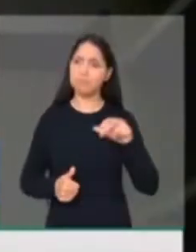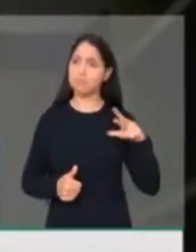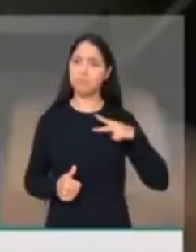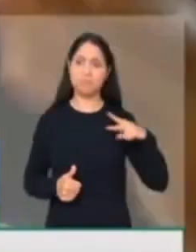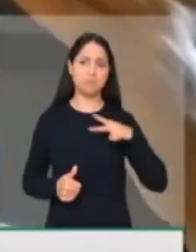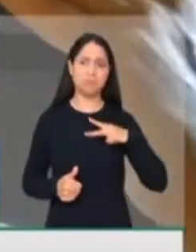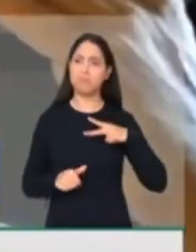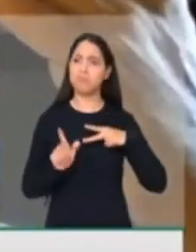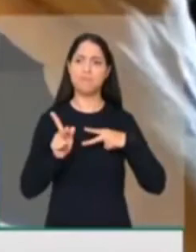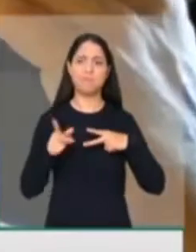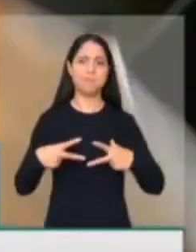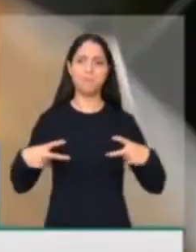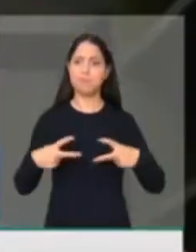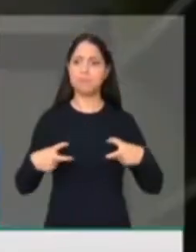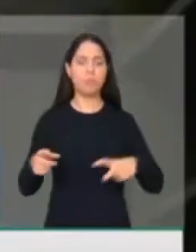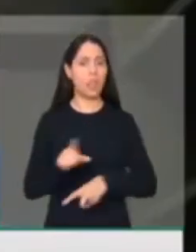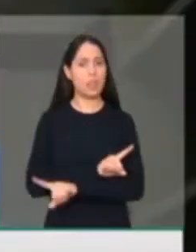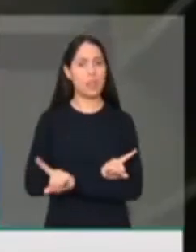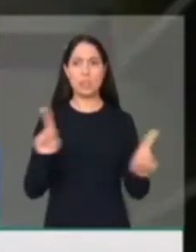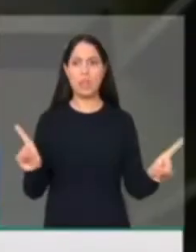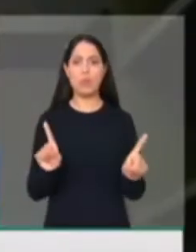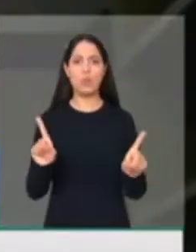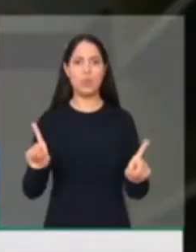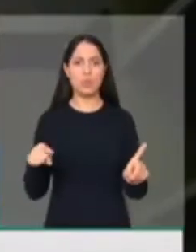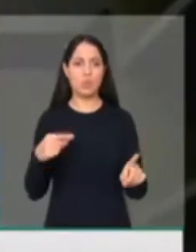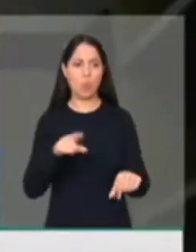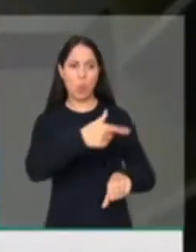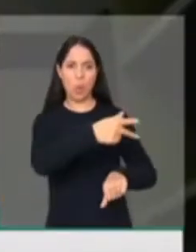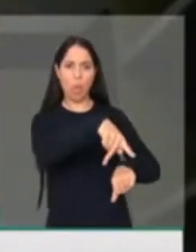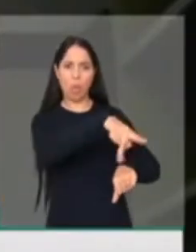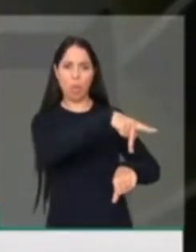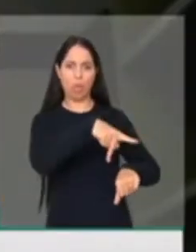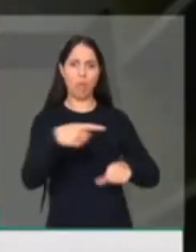dessa forma. É dar de bandeja para as multinacionais.